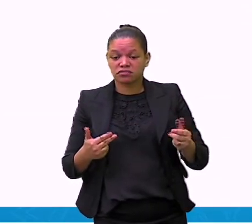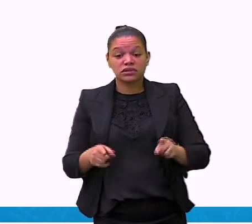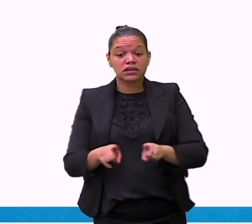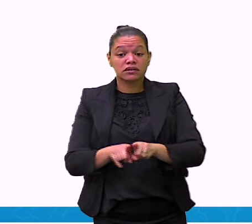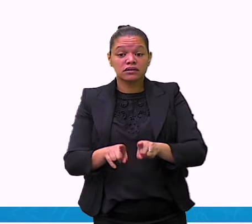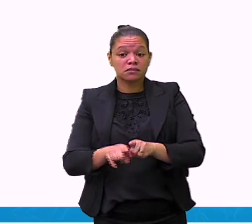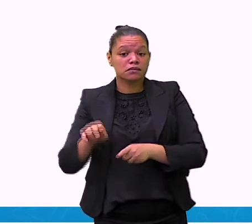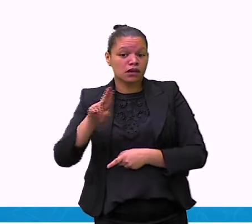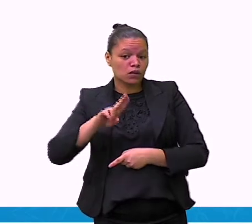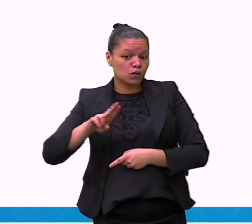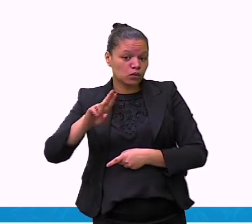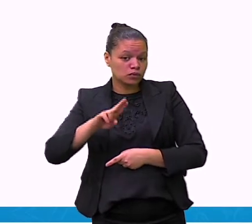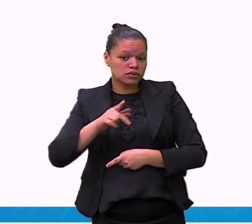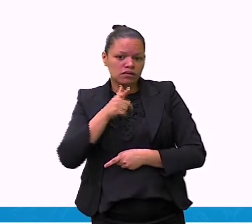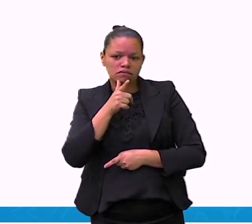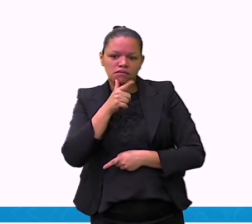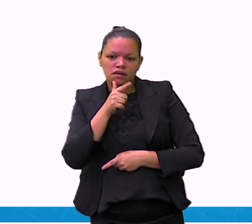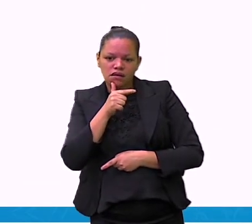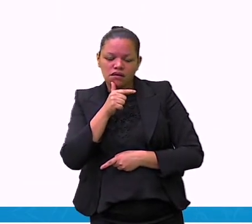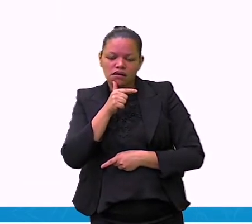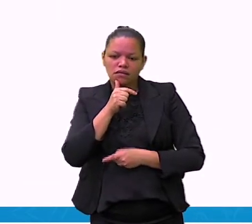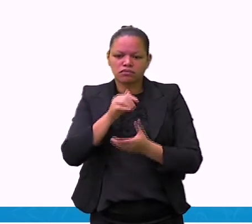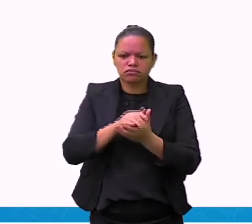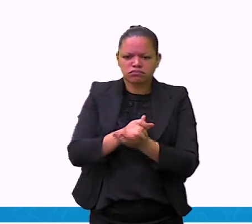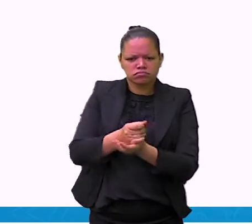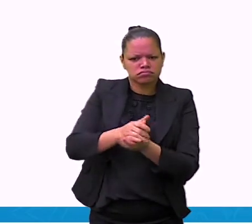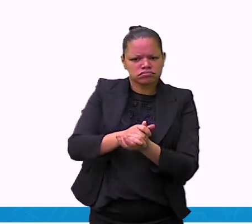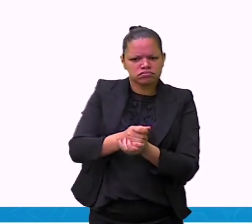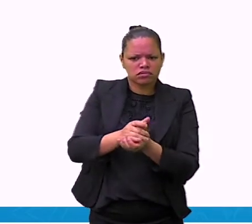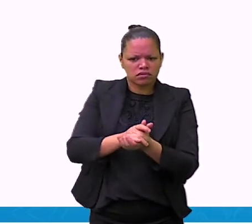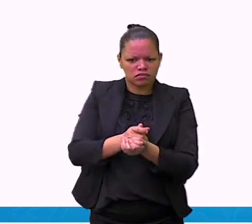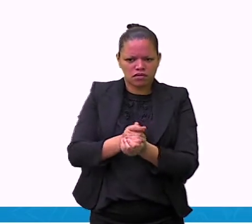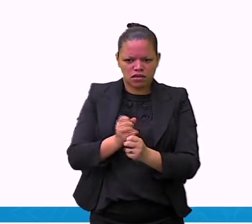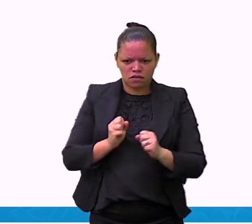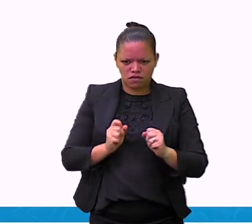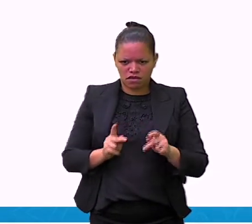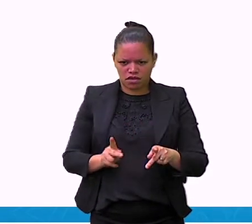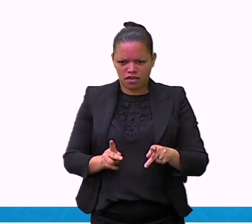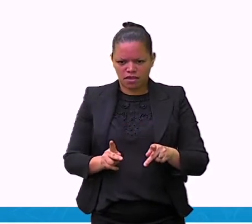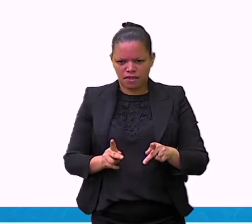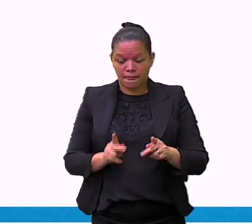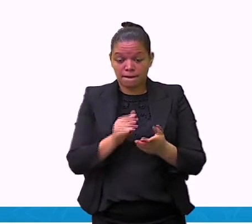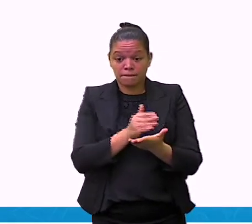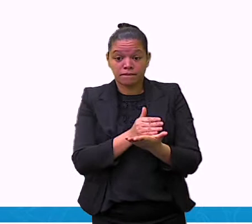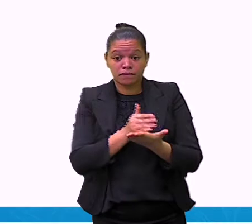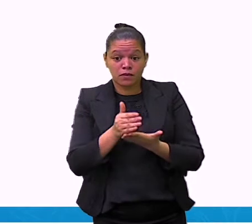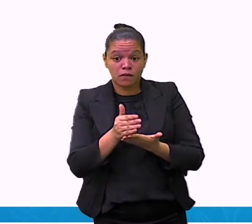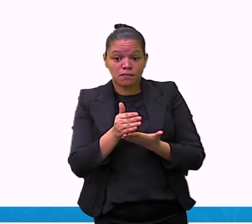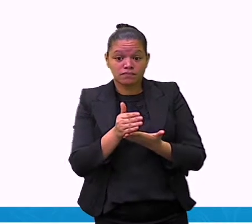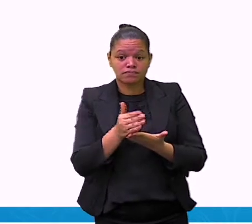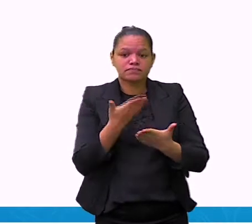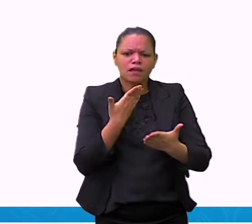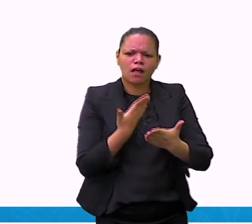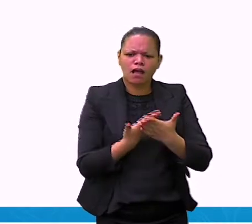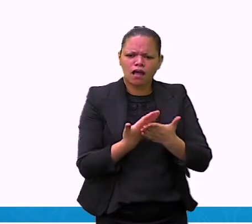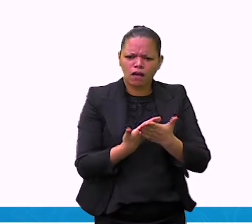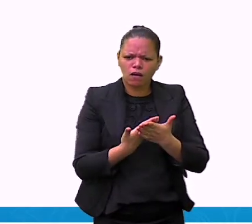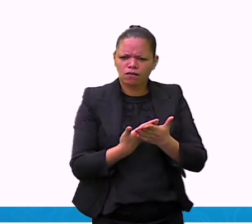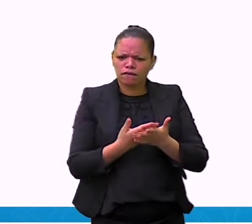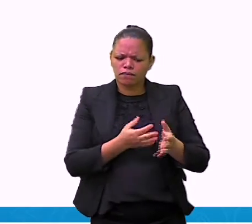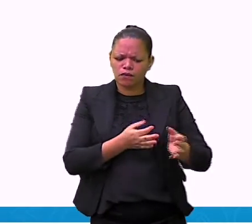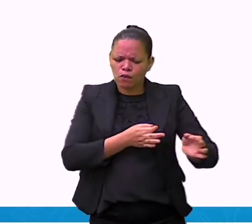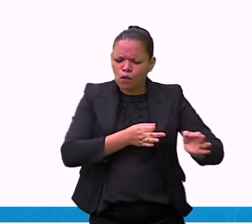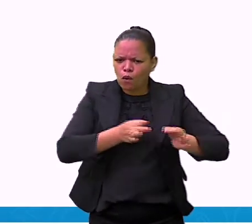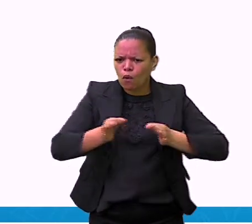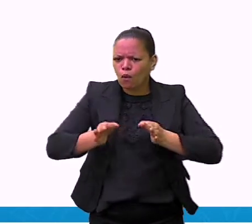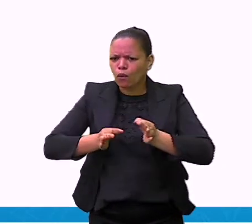o vírus. Combinado? Vamos começar a nossa aula hoje separando todos os materiais. Eles